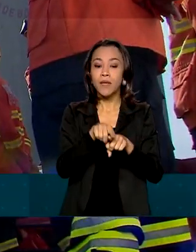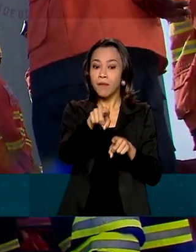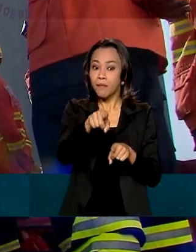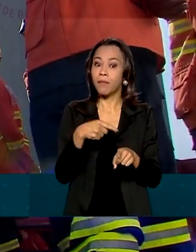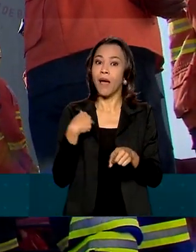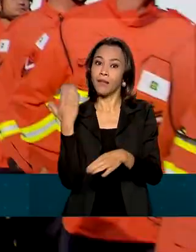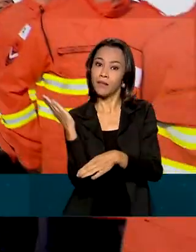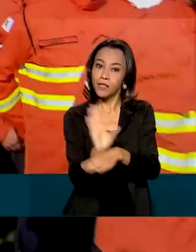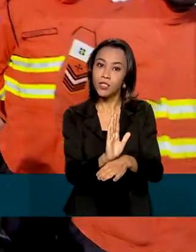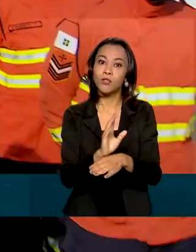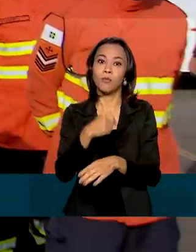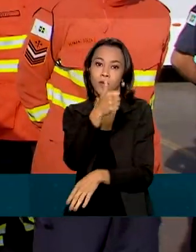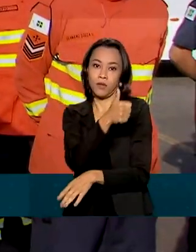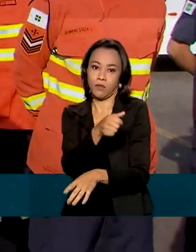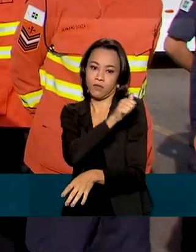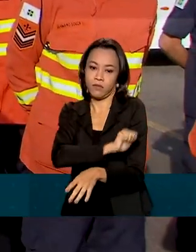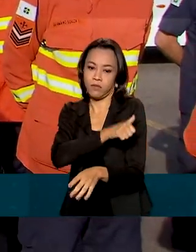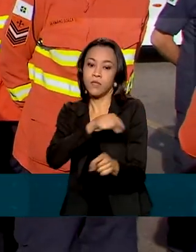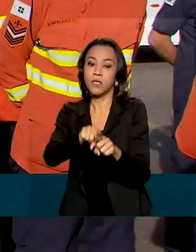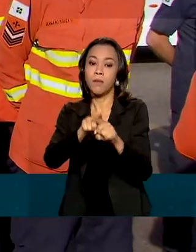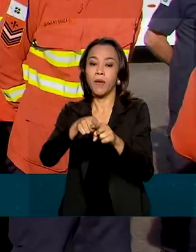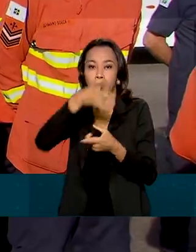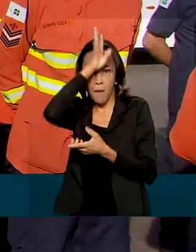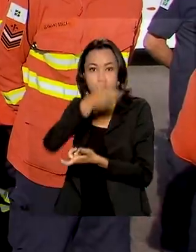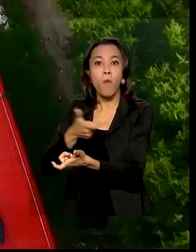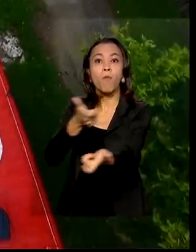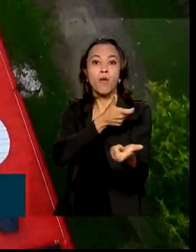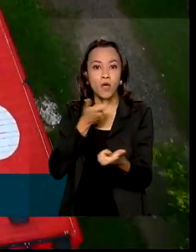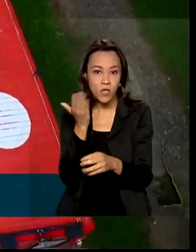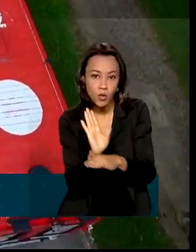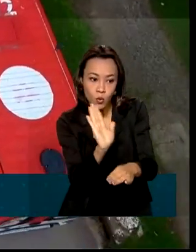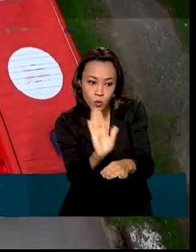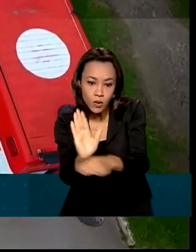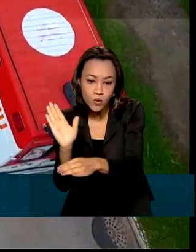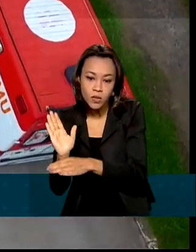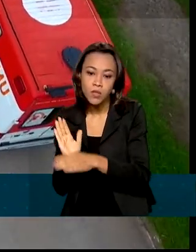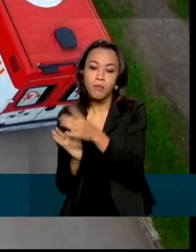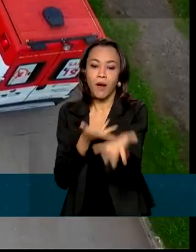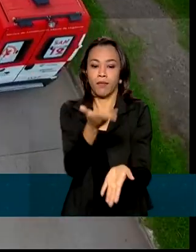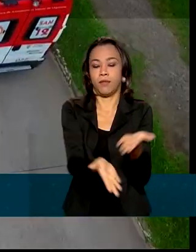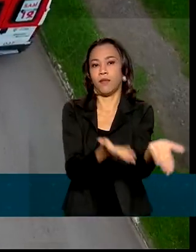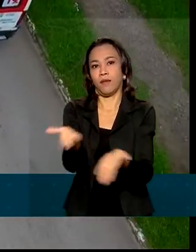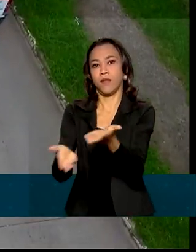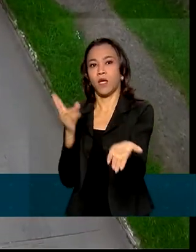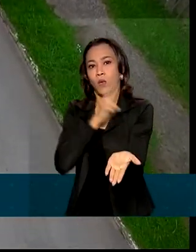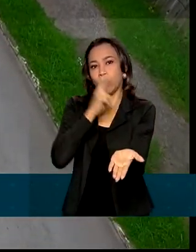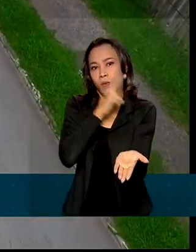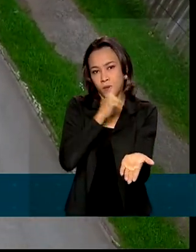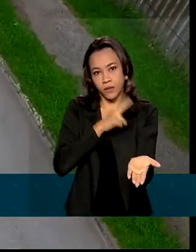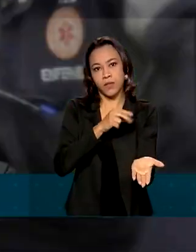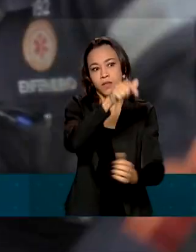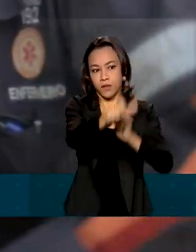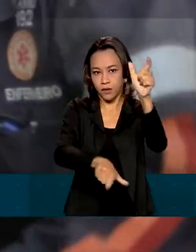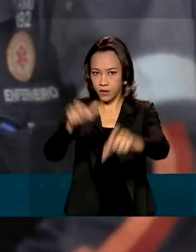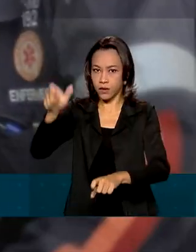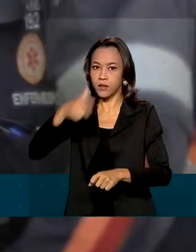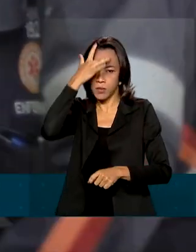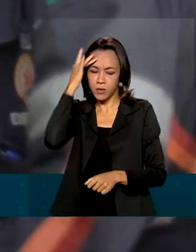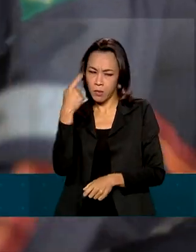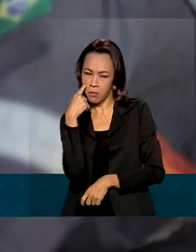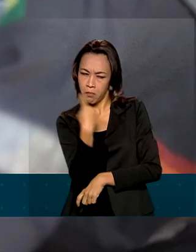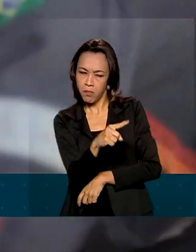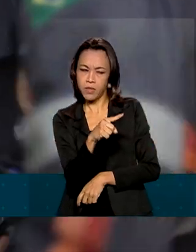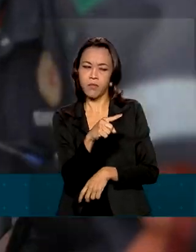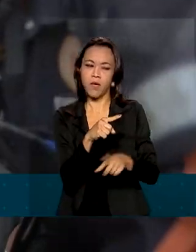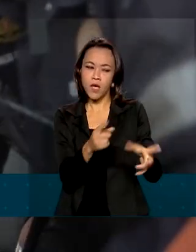Daí a iniciativa federal de capacitar profissionais de atendimentos de emergência para que possam identificar